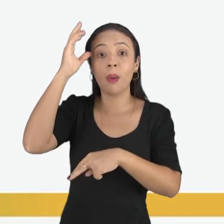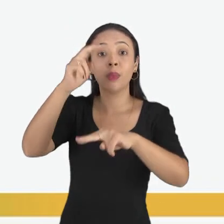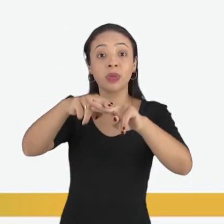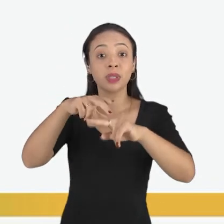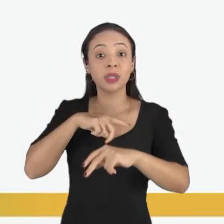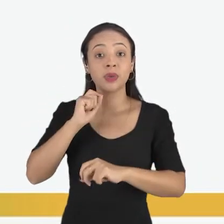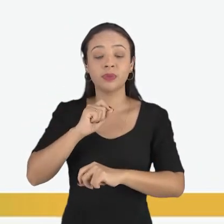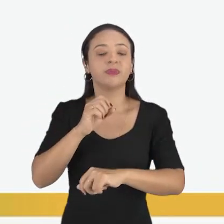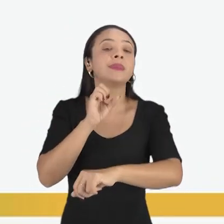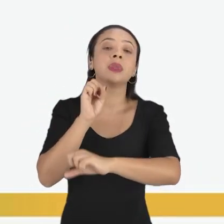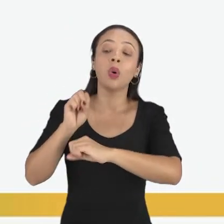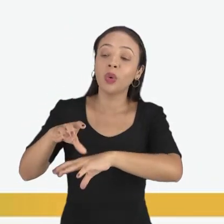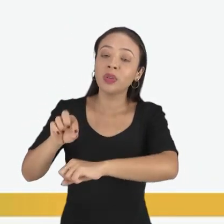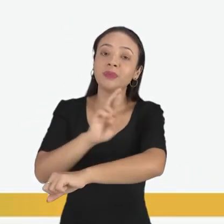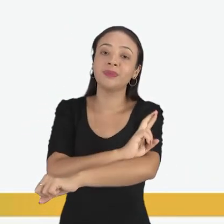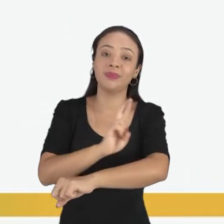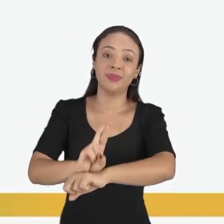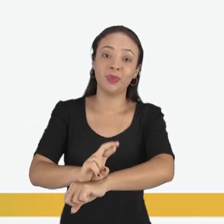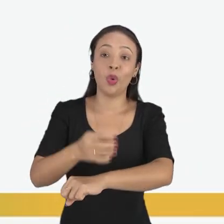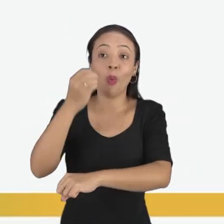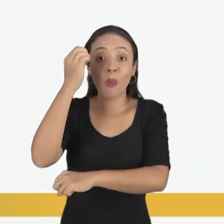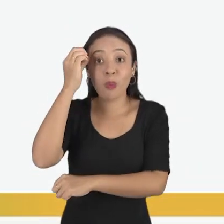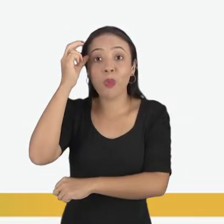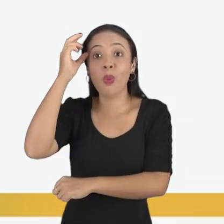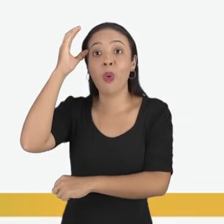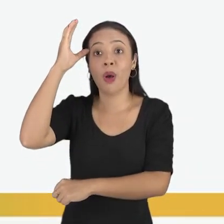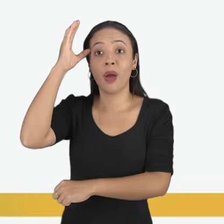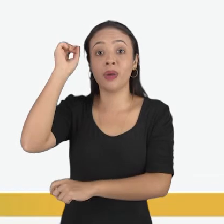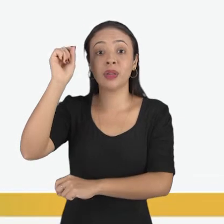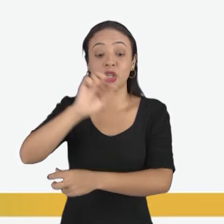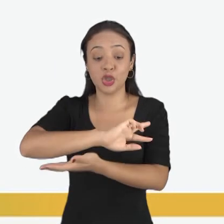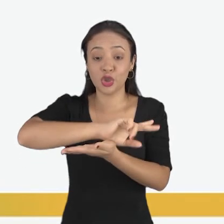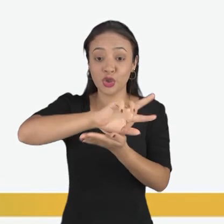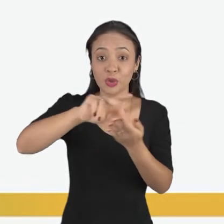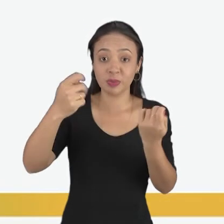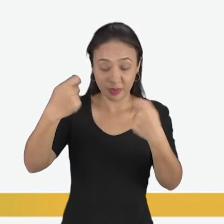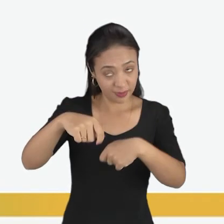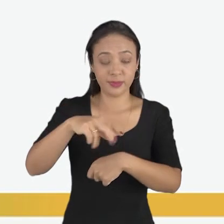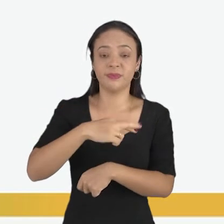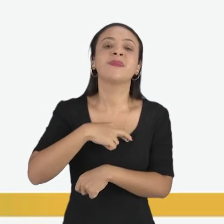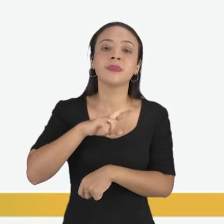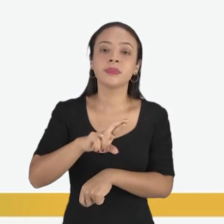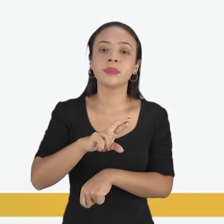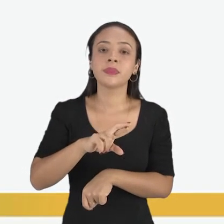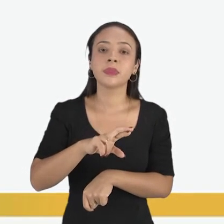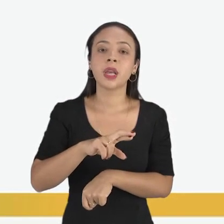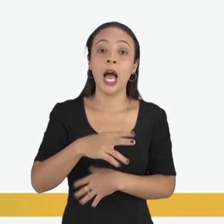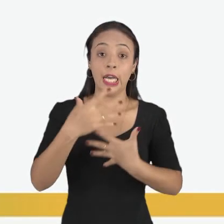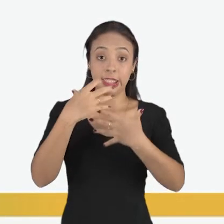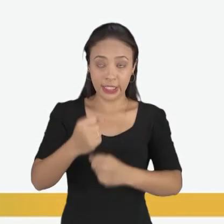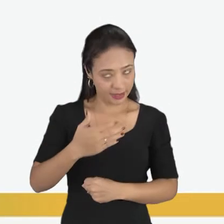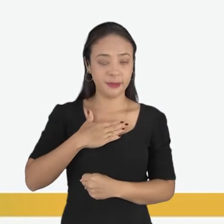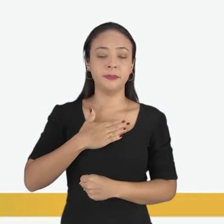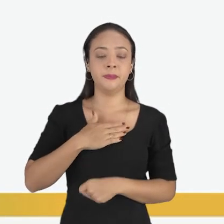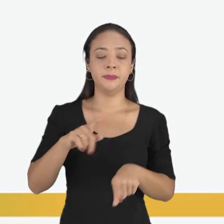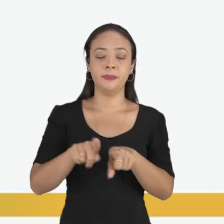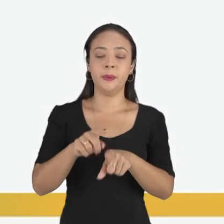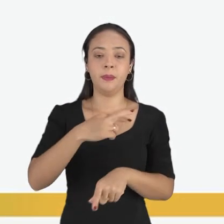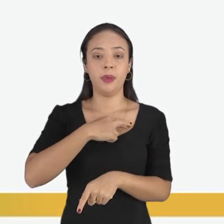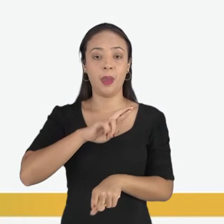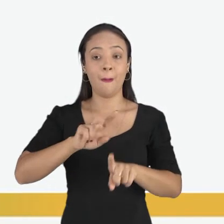religioso, para que eu entenda as diferenças religiosas, reafirme a minha, mas aceite essa